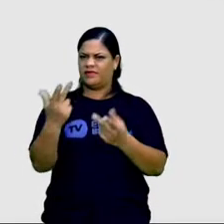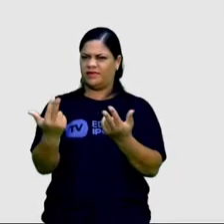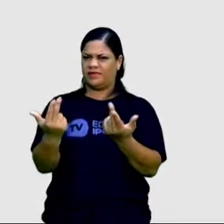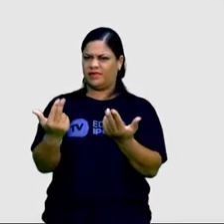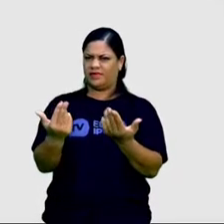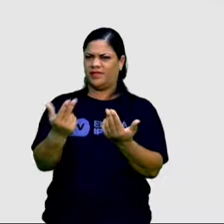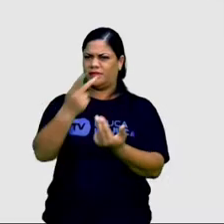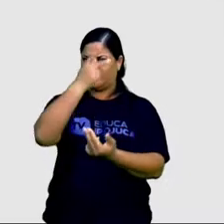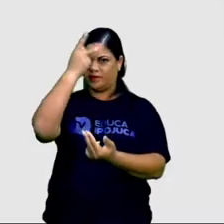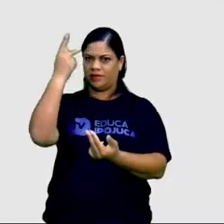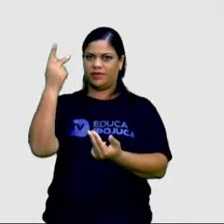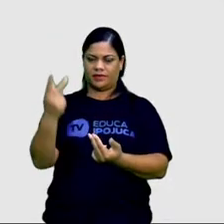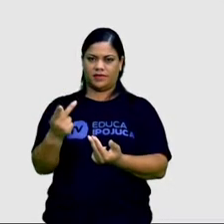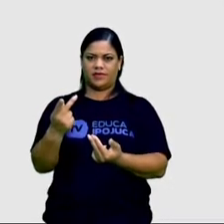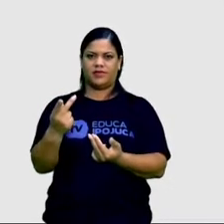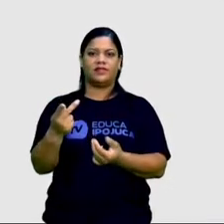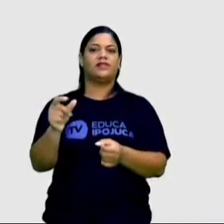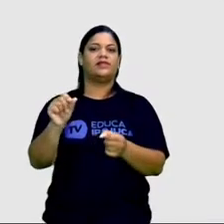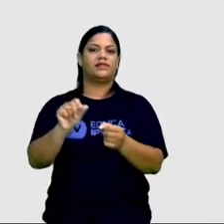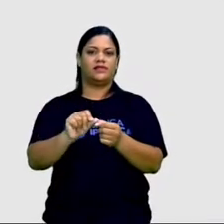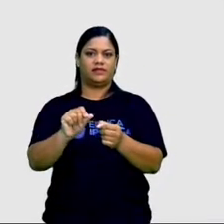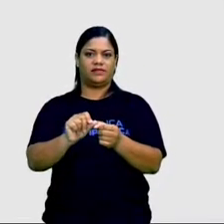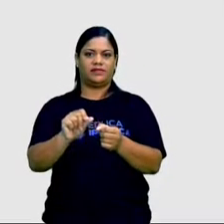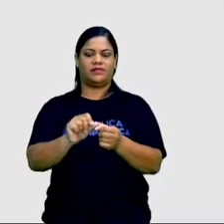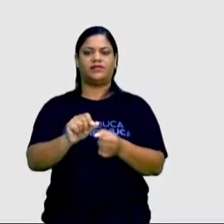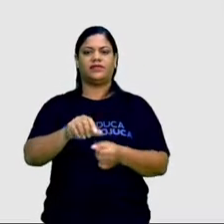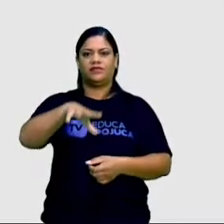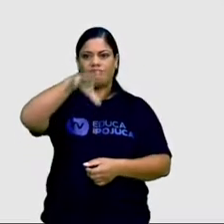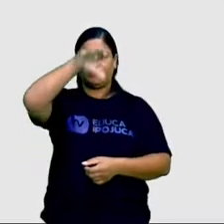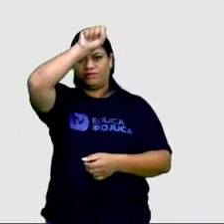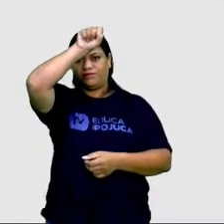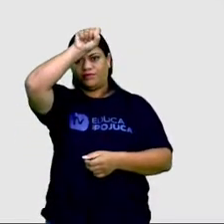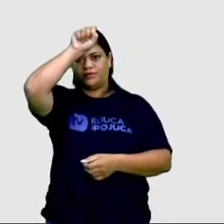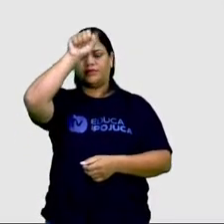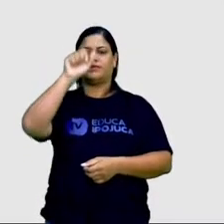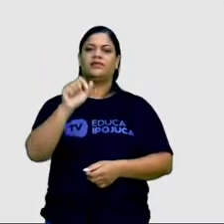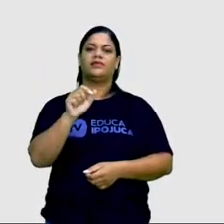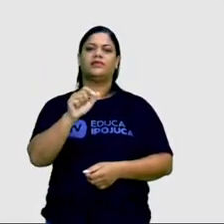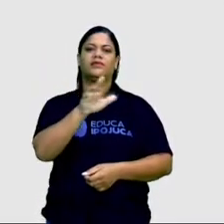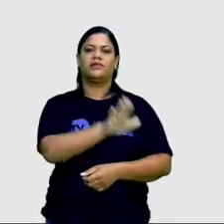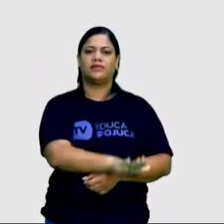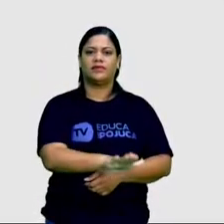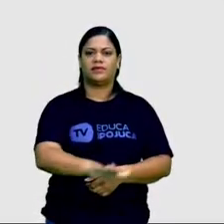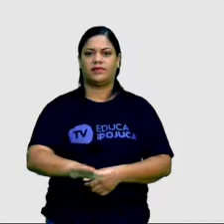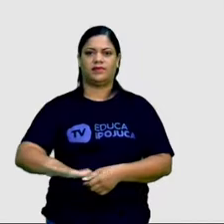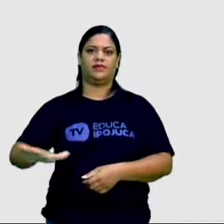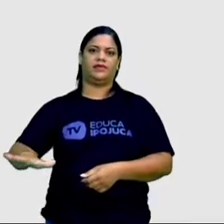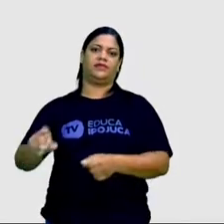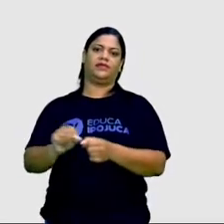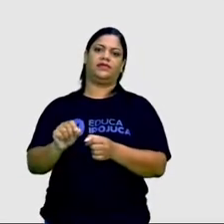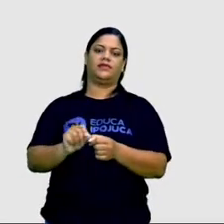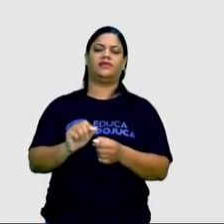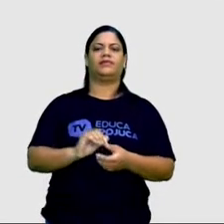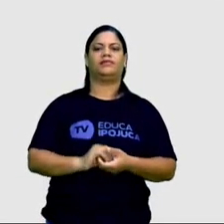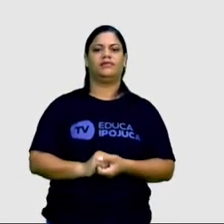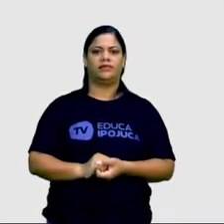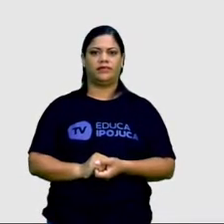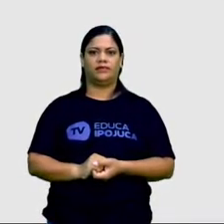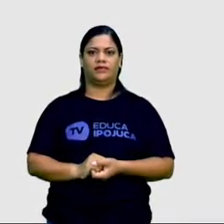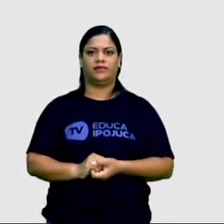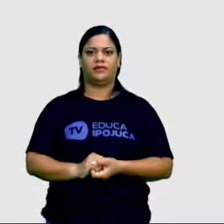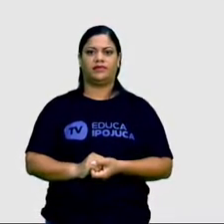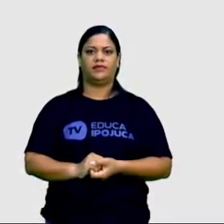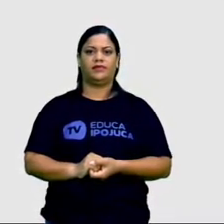com alguém que supostamente praticava rituais de magia negra envolvendo crianças. Esse